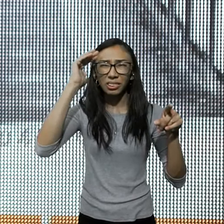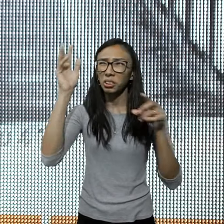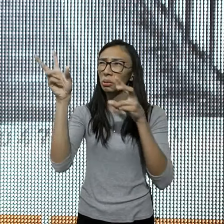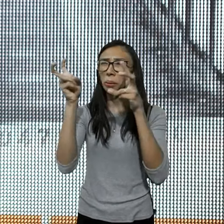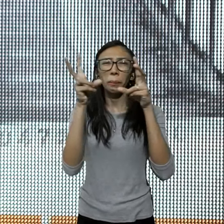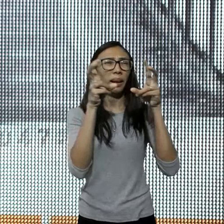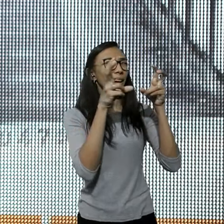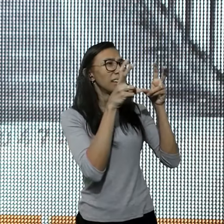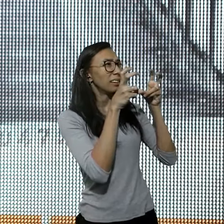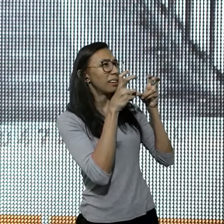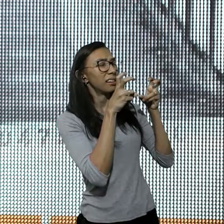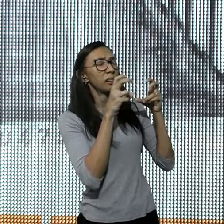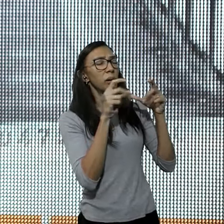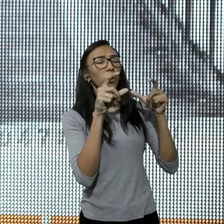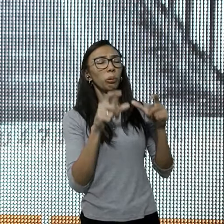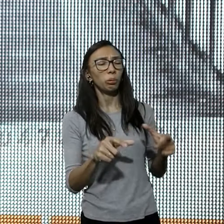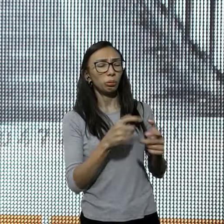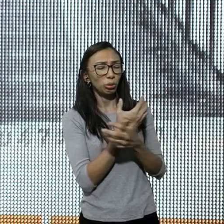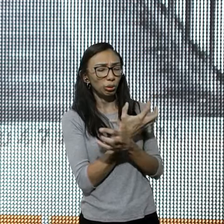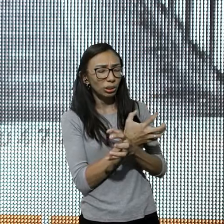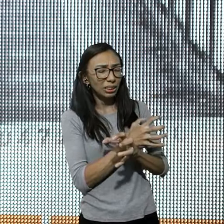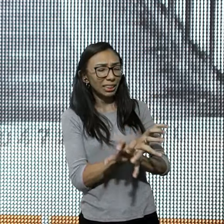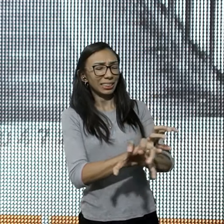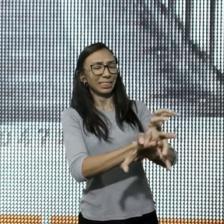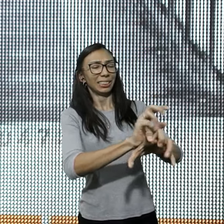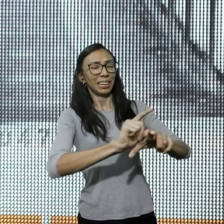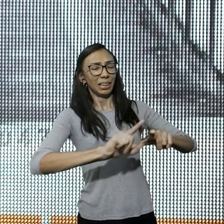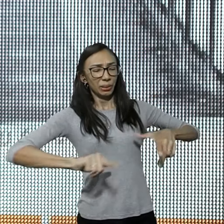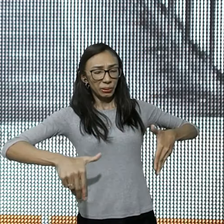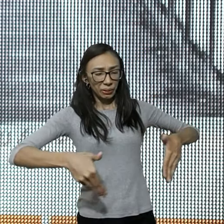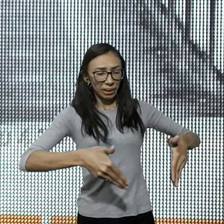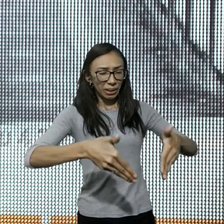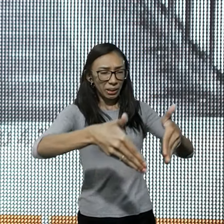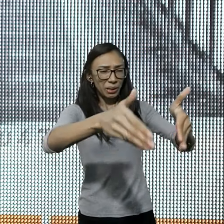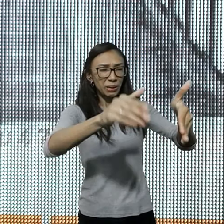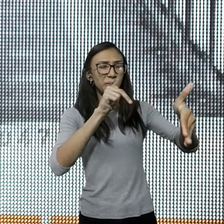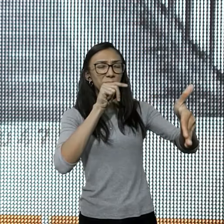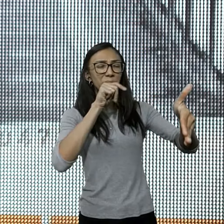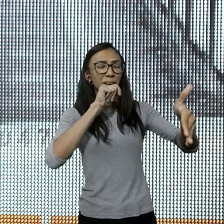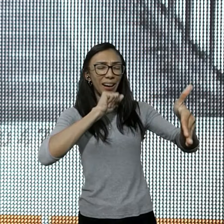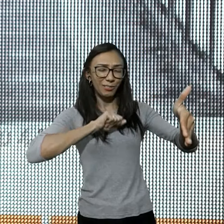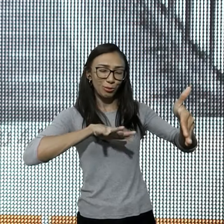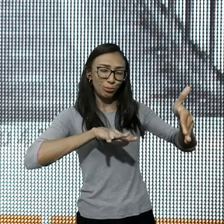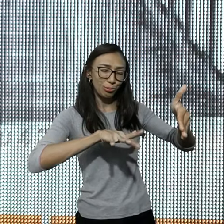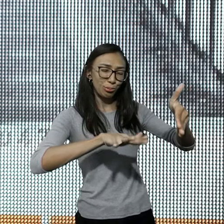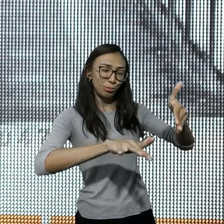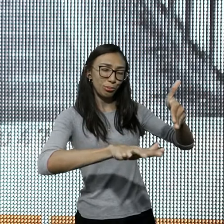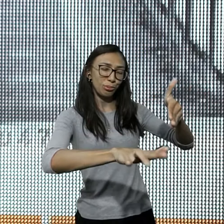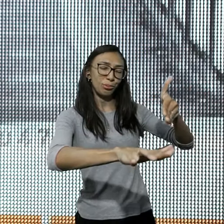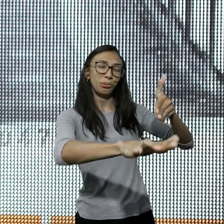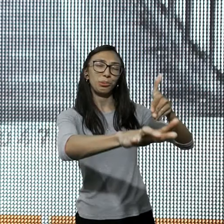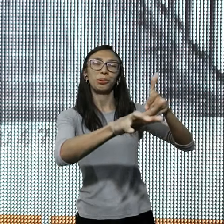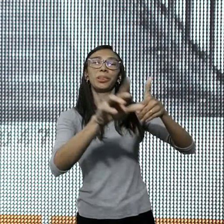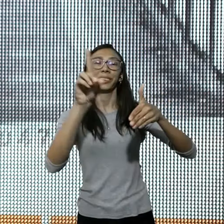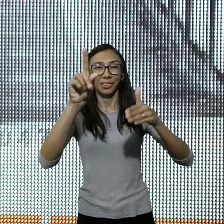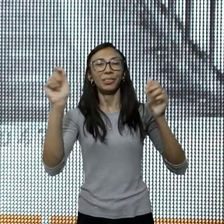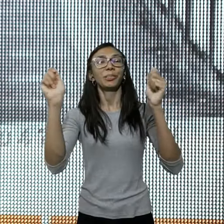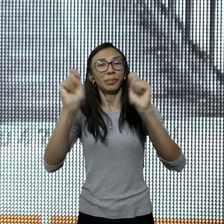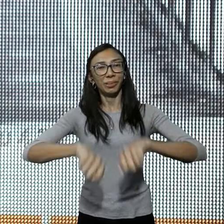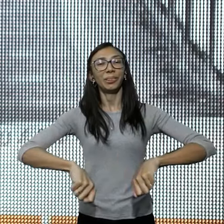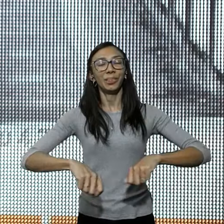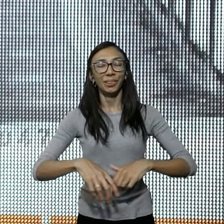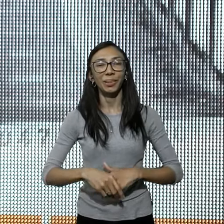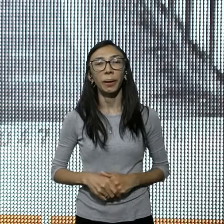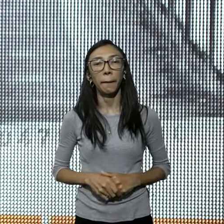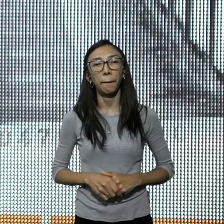até no deserto, abrirei um caminho, e rios, no ermo, olha aqui para mim agora,